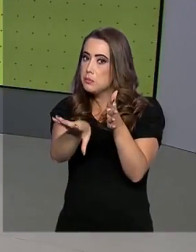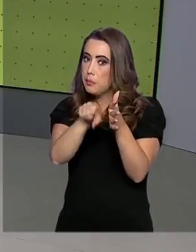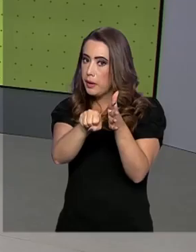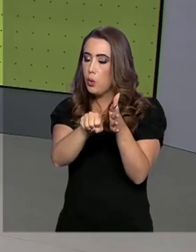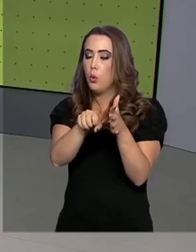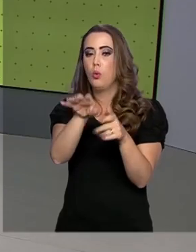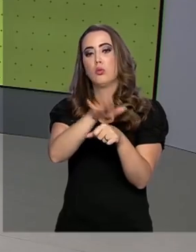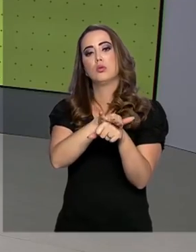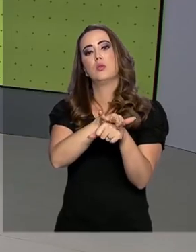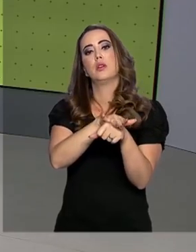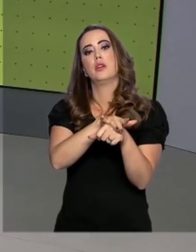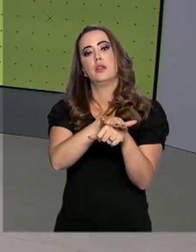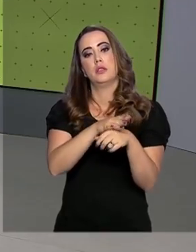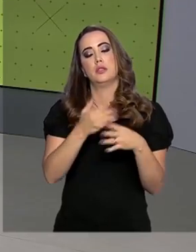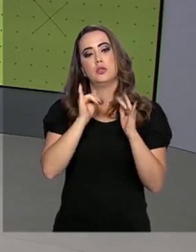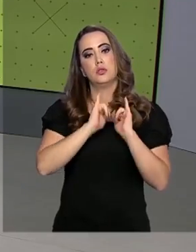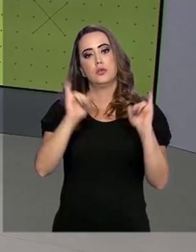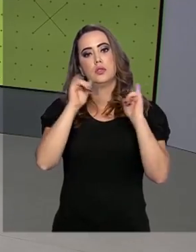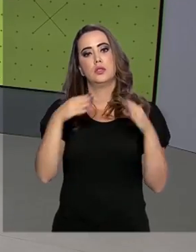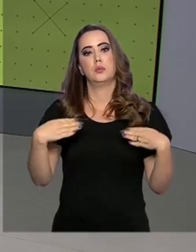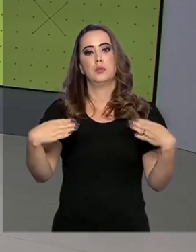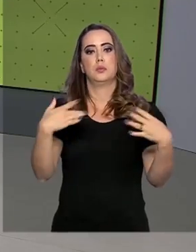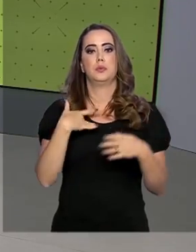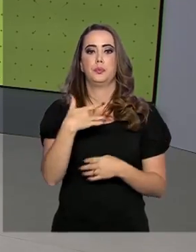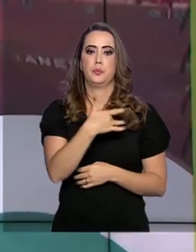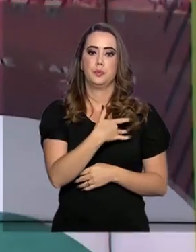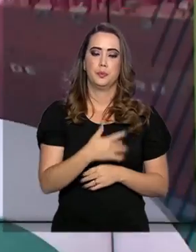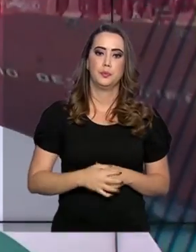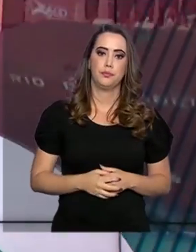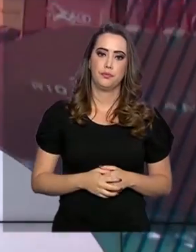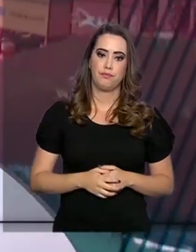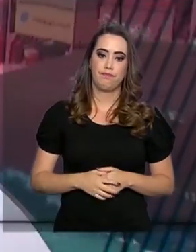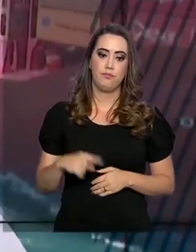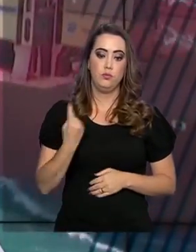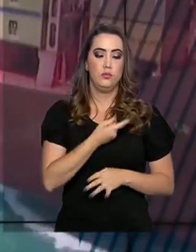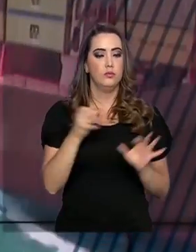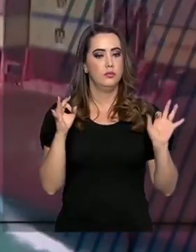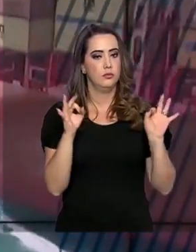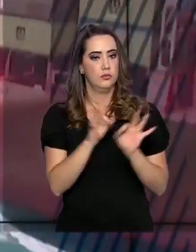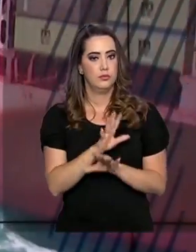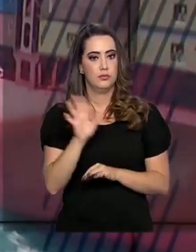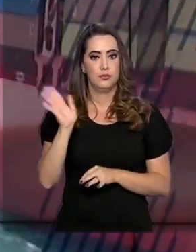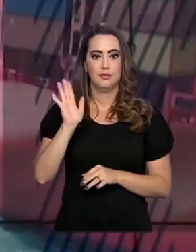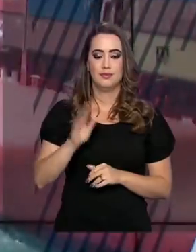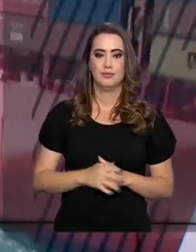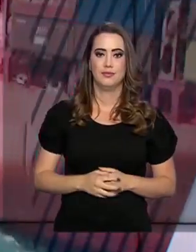país. Os dados foram divulgados agora há pouco pelo Ministério da Saúde. A gente fica por aqui.